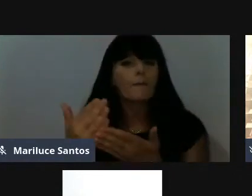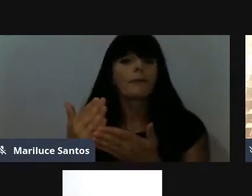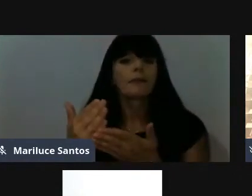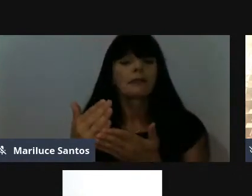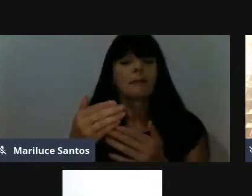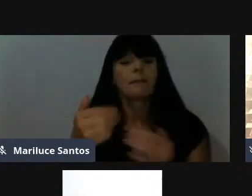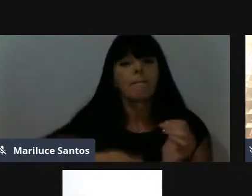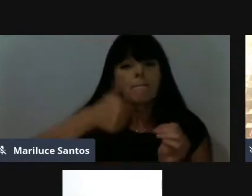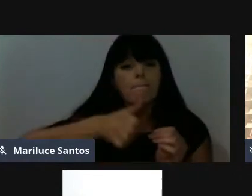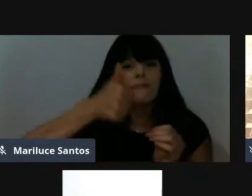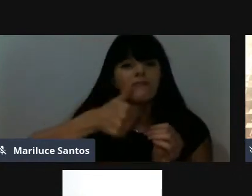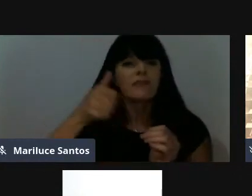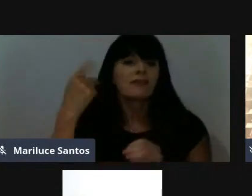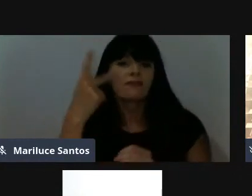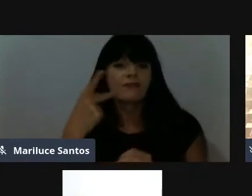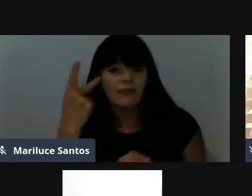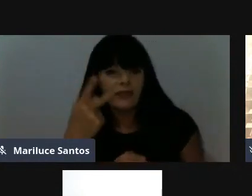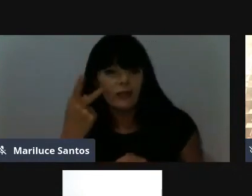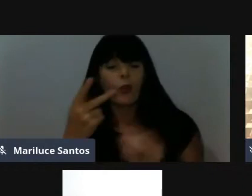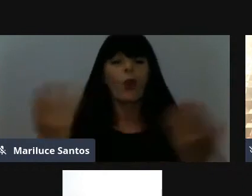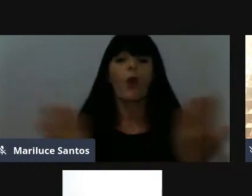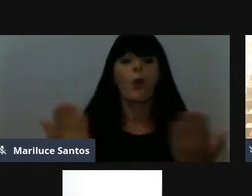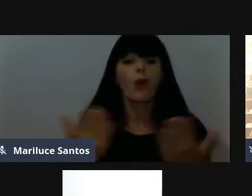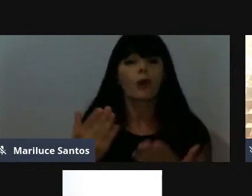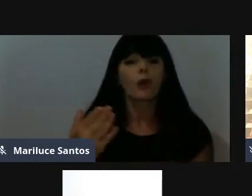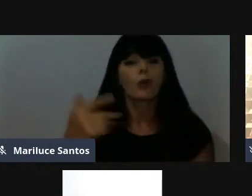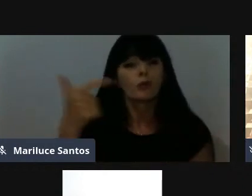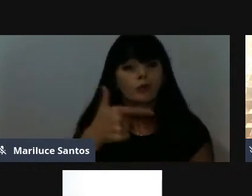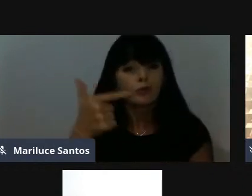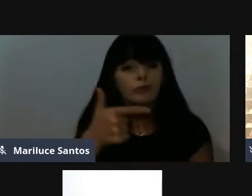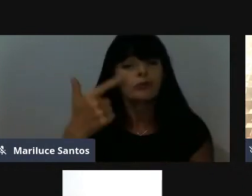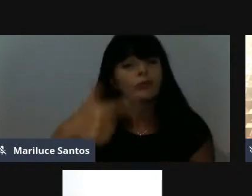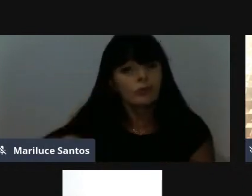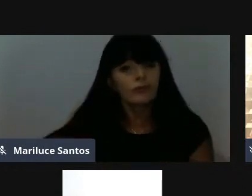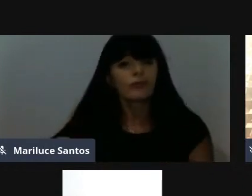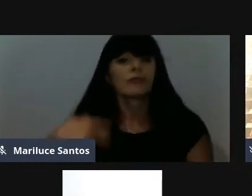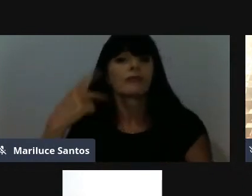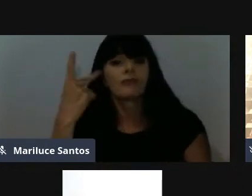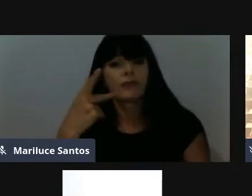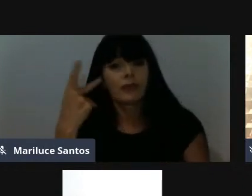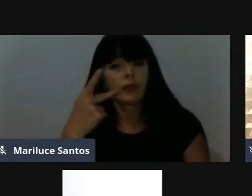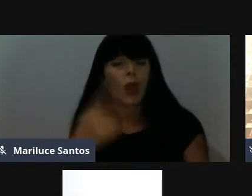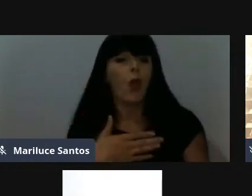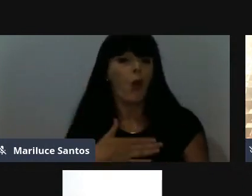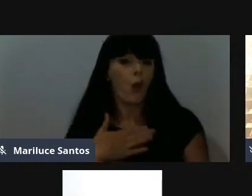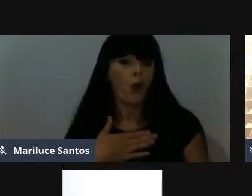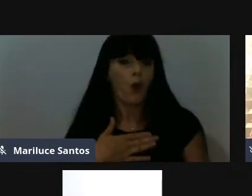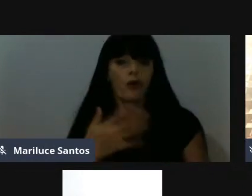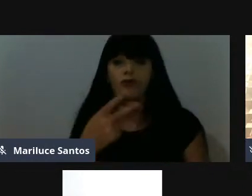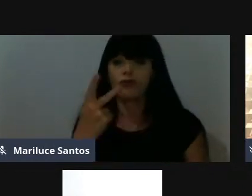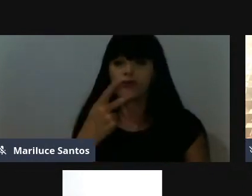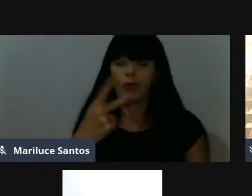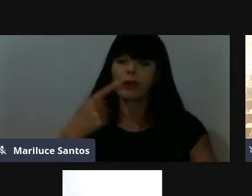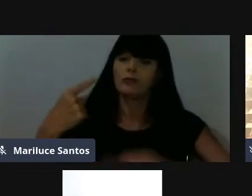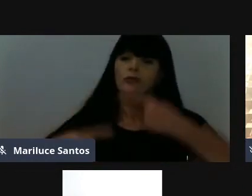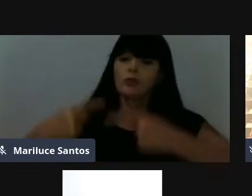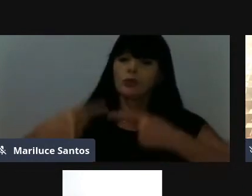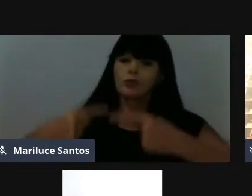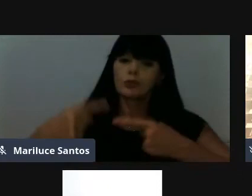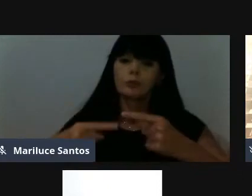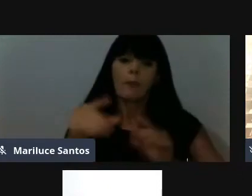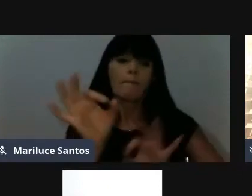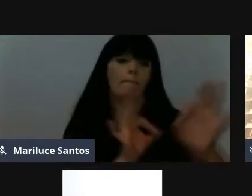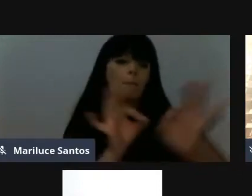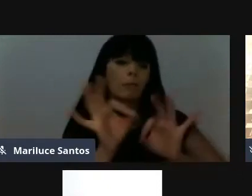mandato, agora estou indo para o segundo, nas reuniões plenárias, eu gosto muito de falar,